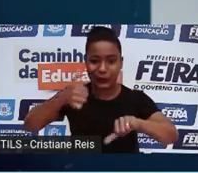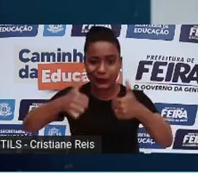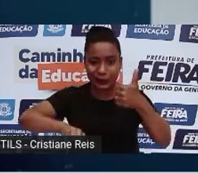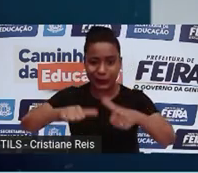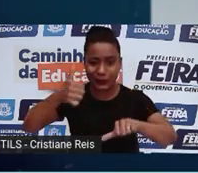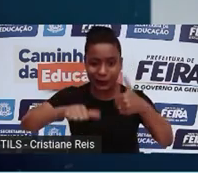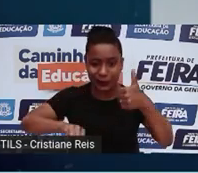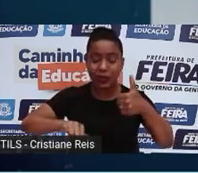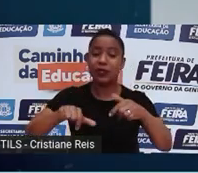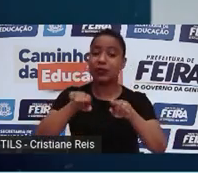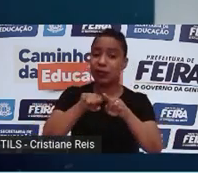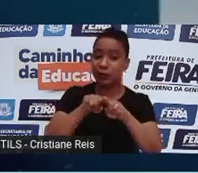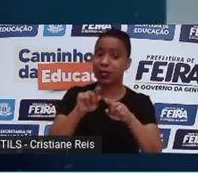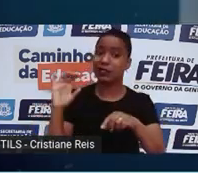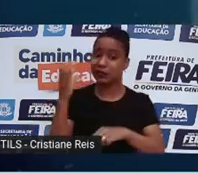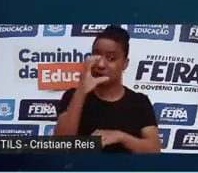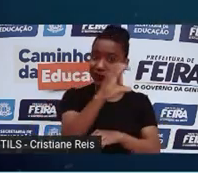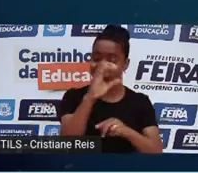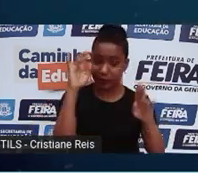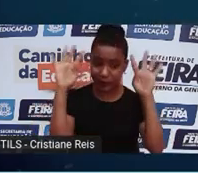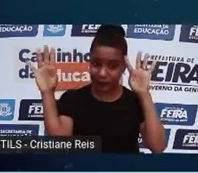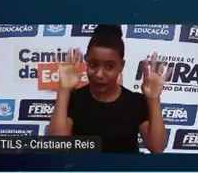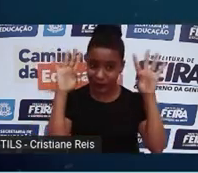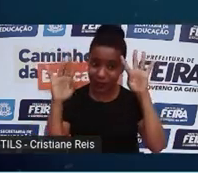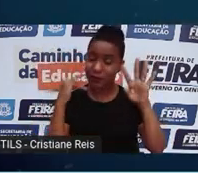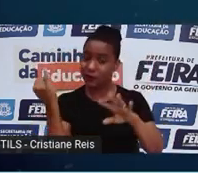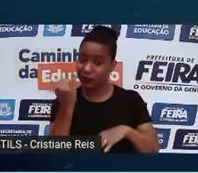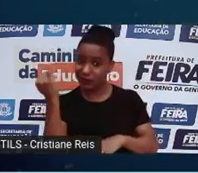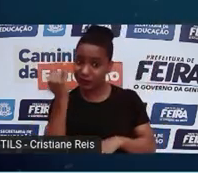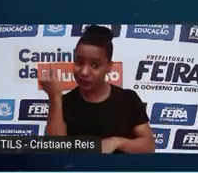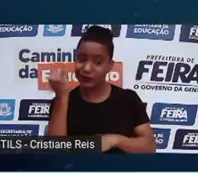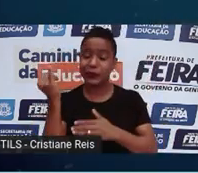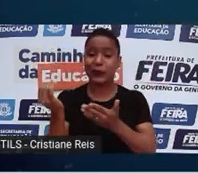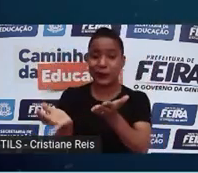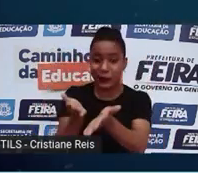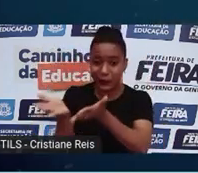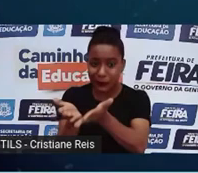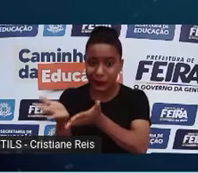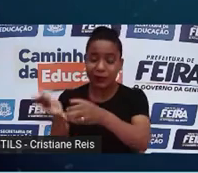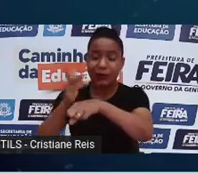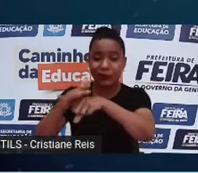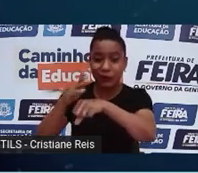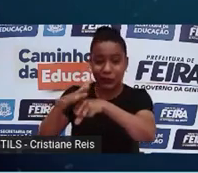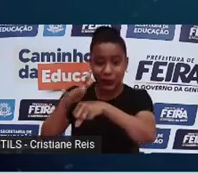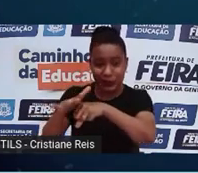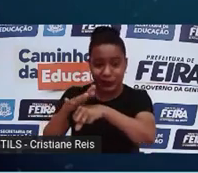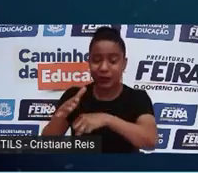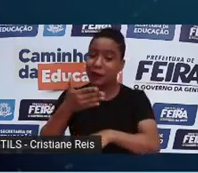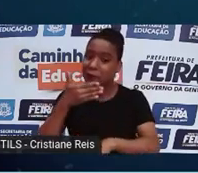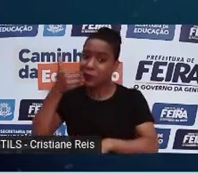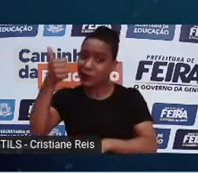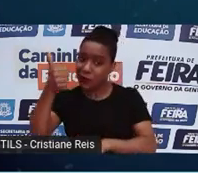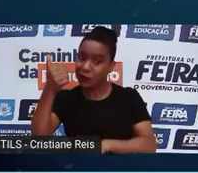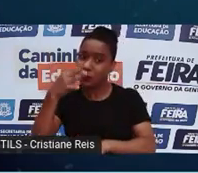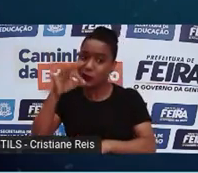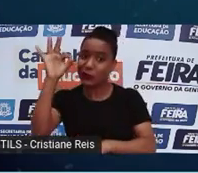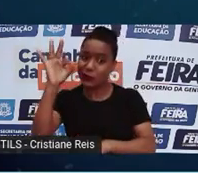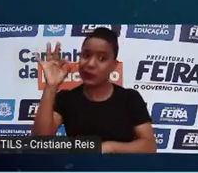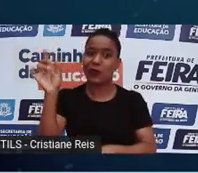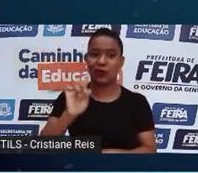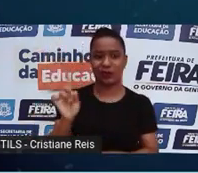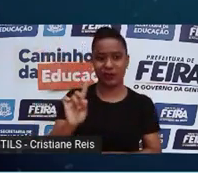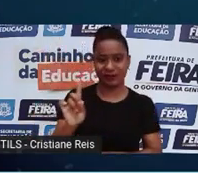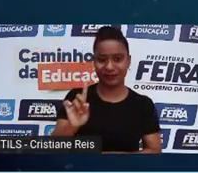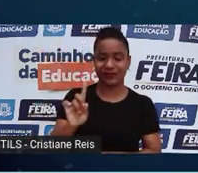tem sido importante para a obtenção das células-tronco. E cada vez mais vem demonstrando eficácia em muitos tratamentos e salvando vidas de